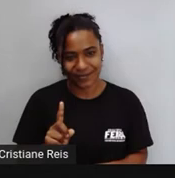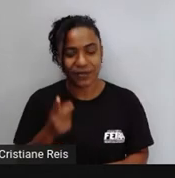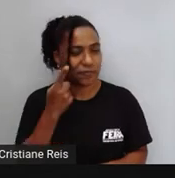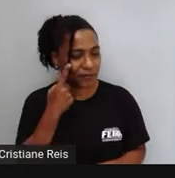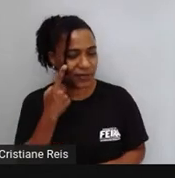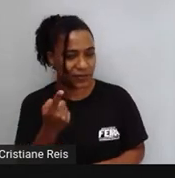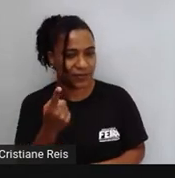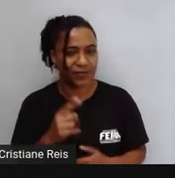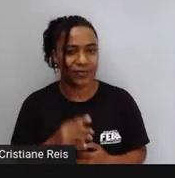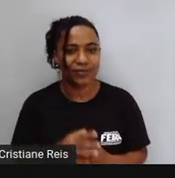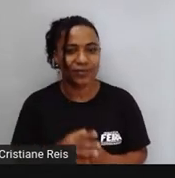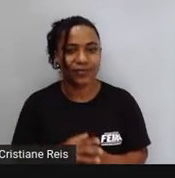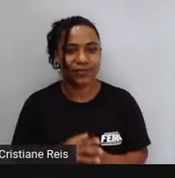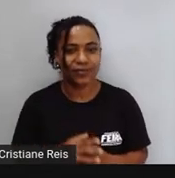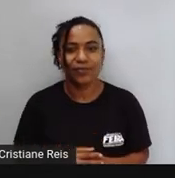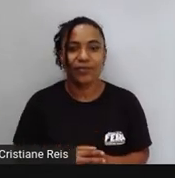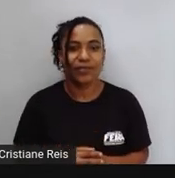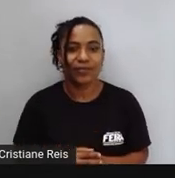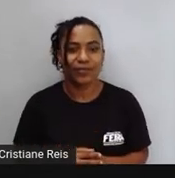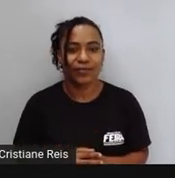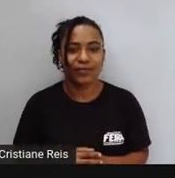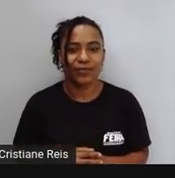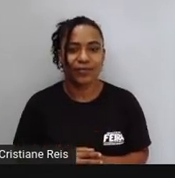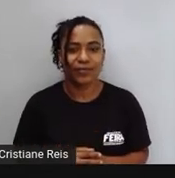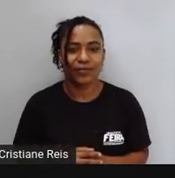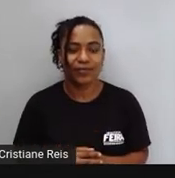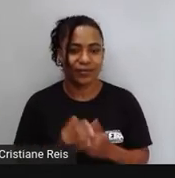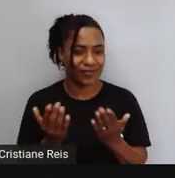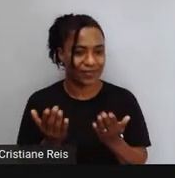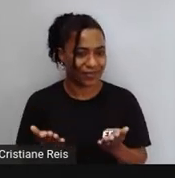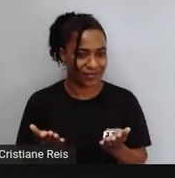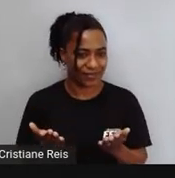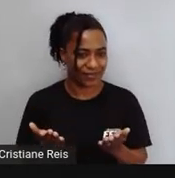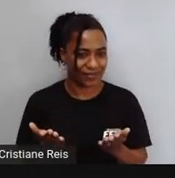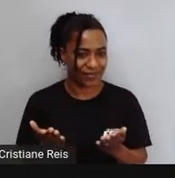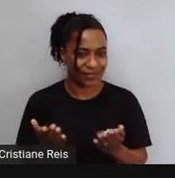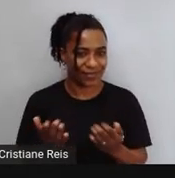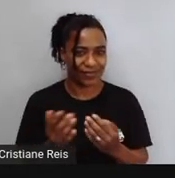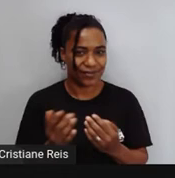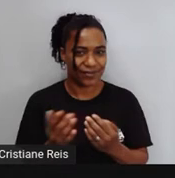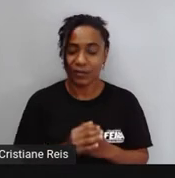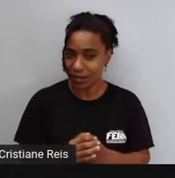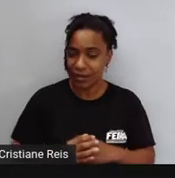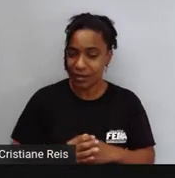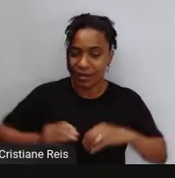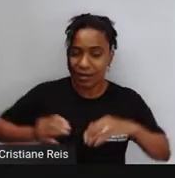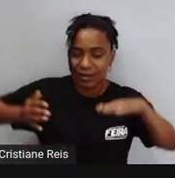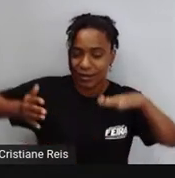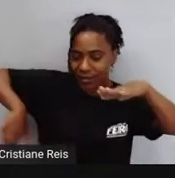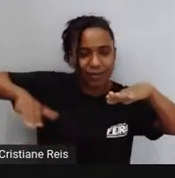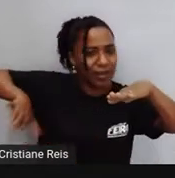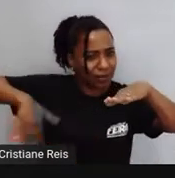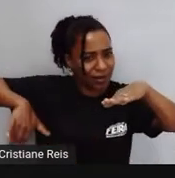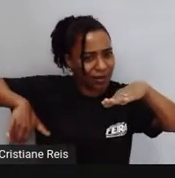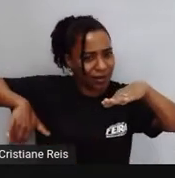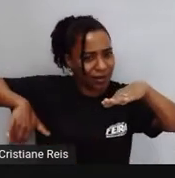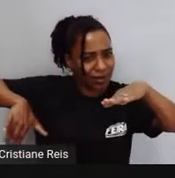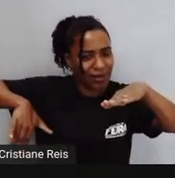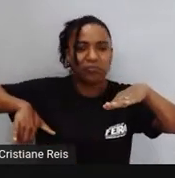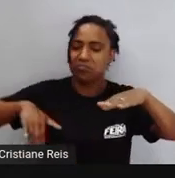Swing Is an excellent sport Nadar Nadar um esporte Assalente